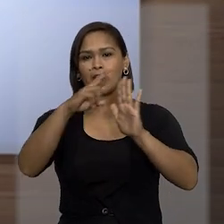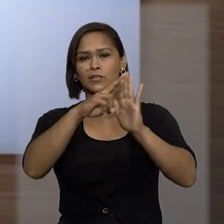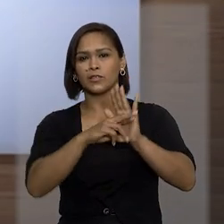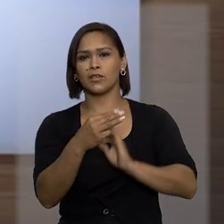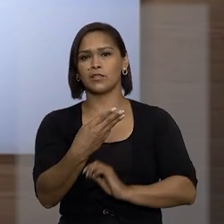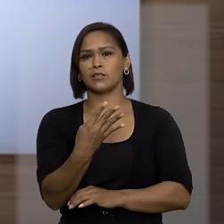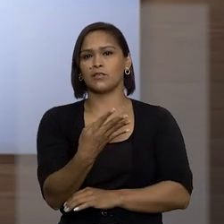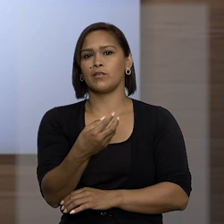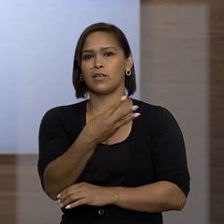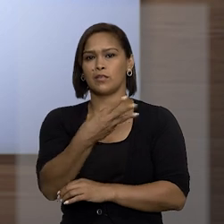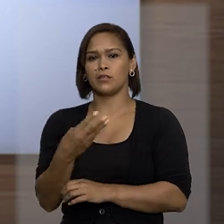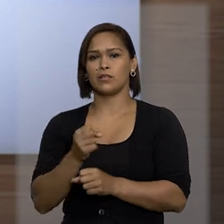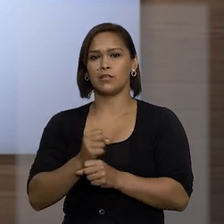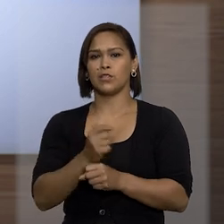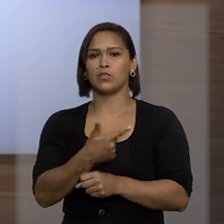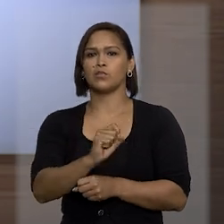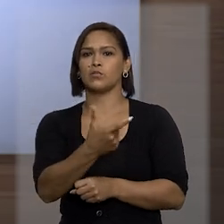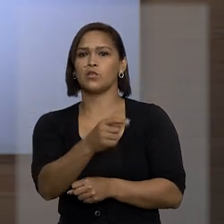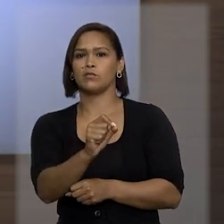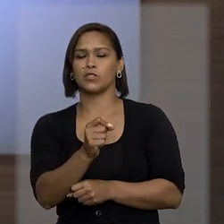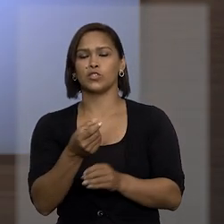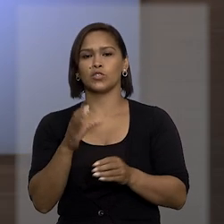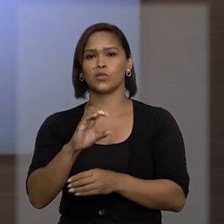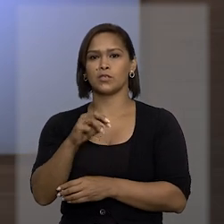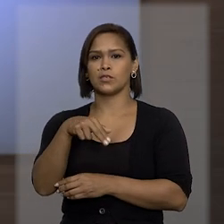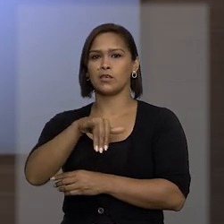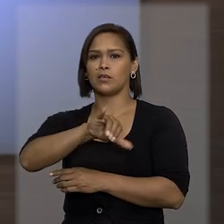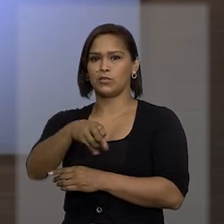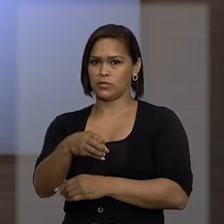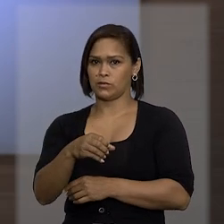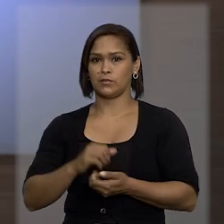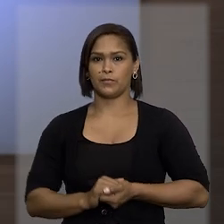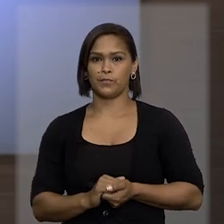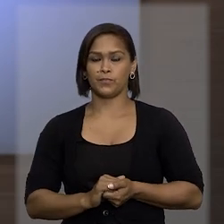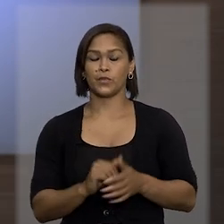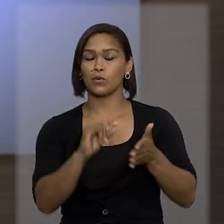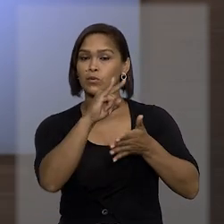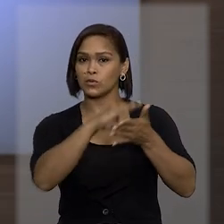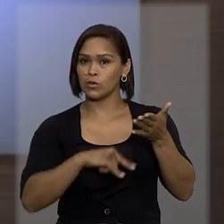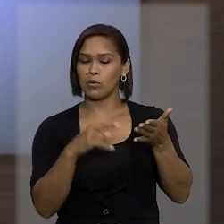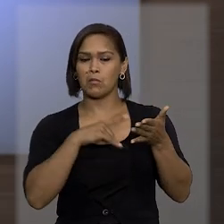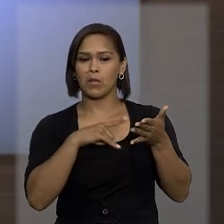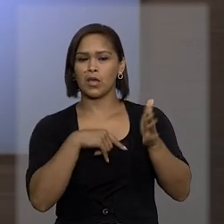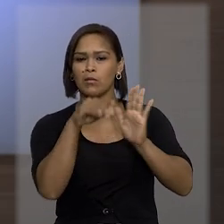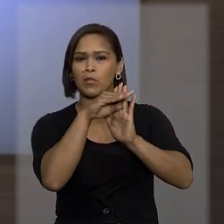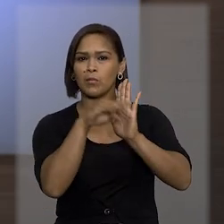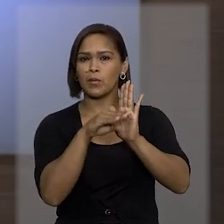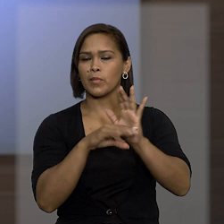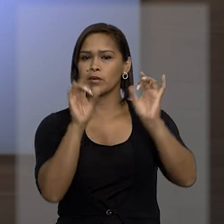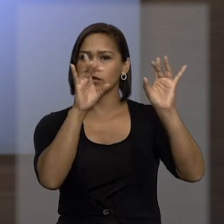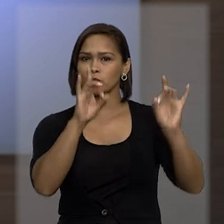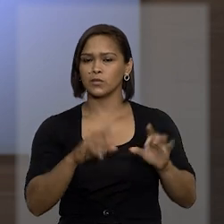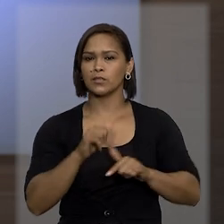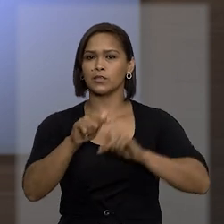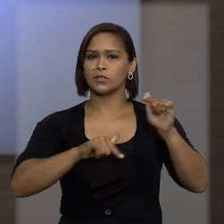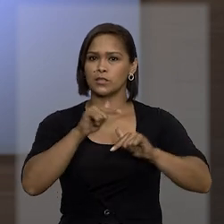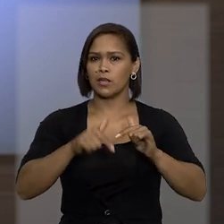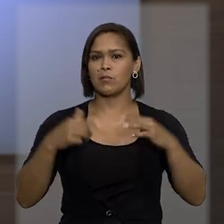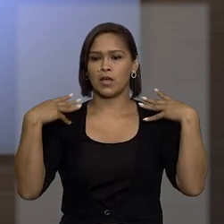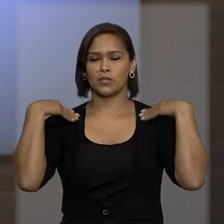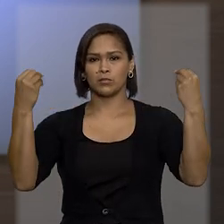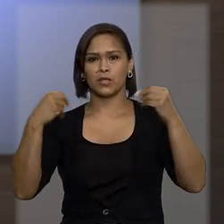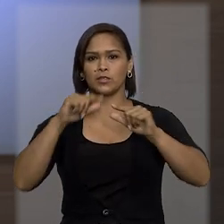343 de 2020 do Conselho Nacional de Justiça. O documento institui condições especiais de trabalho dos